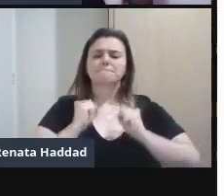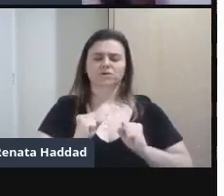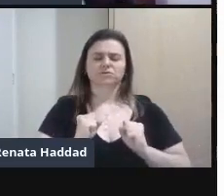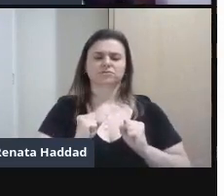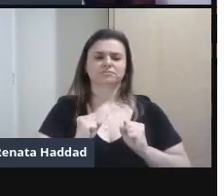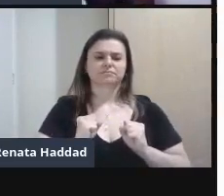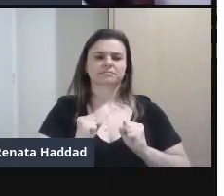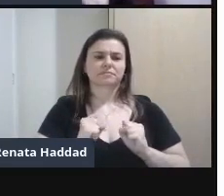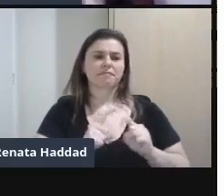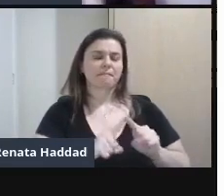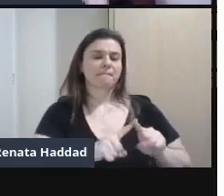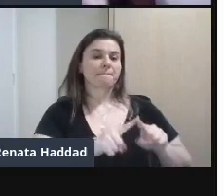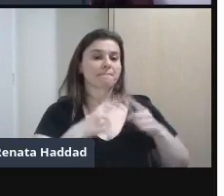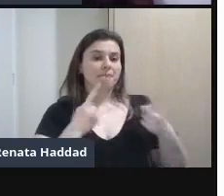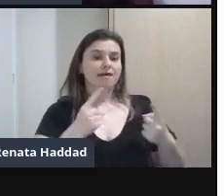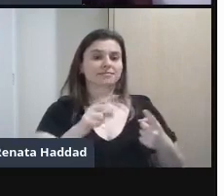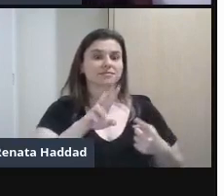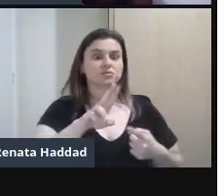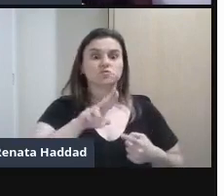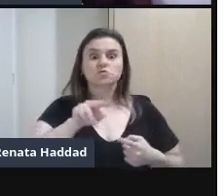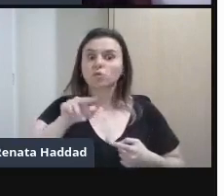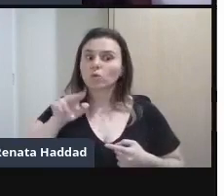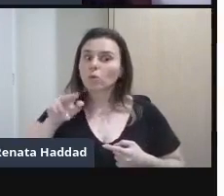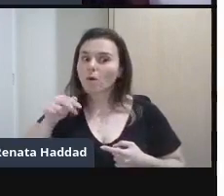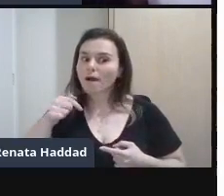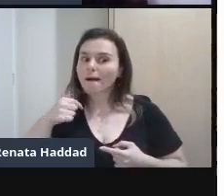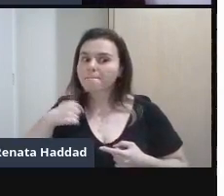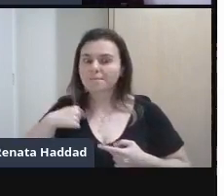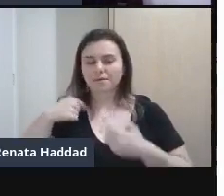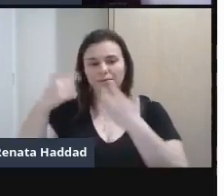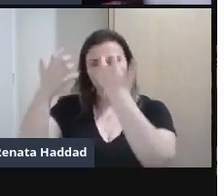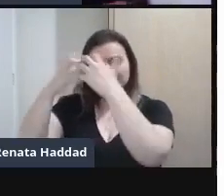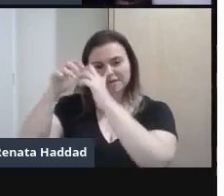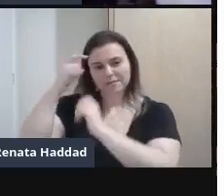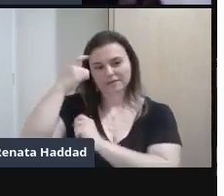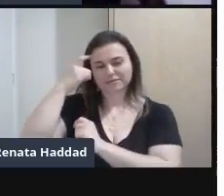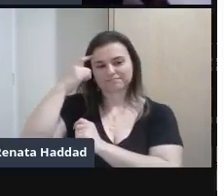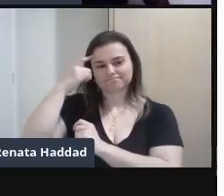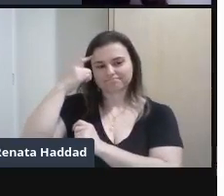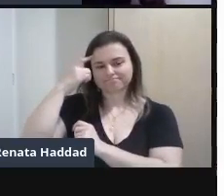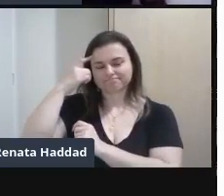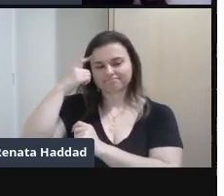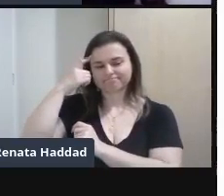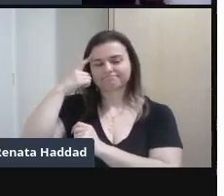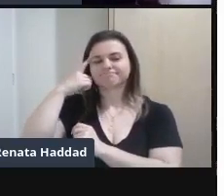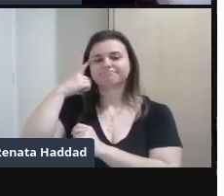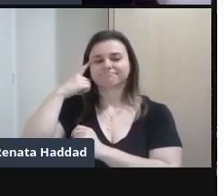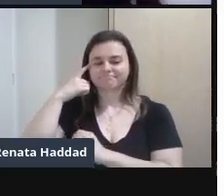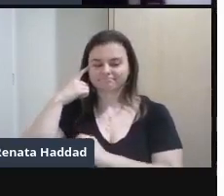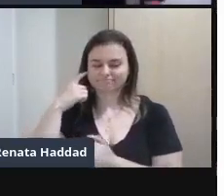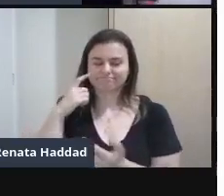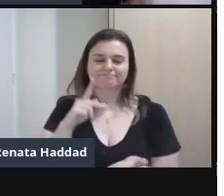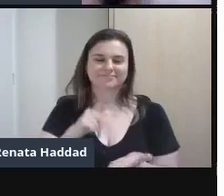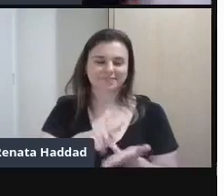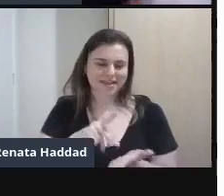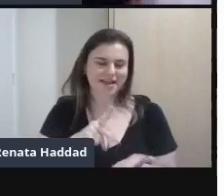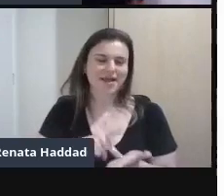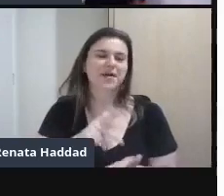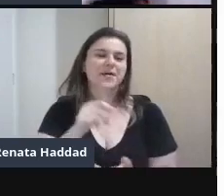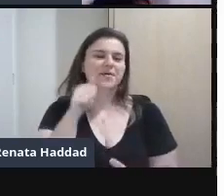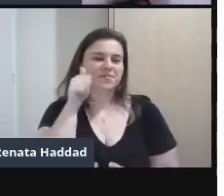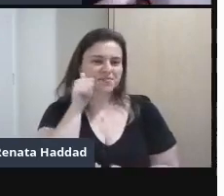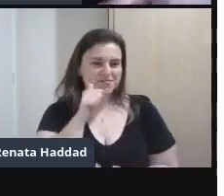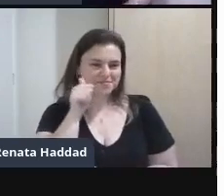Mas nunca O meu pensamento É minha gente Mulheres Mulheres